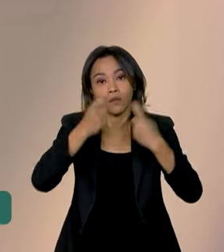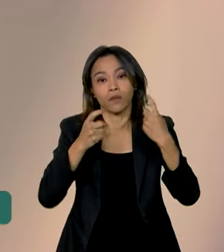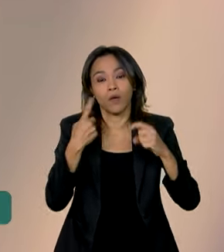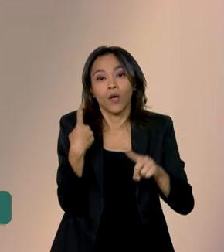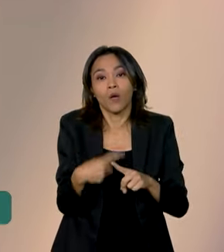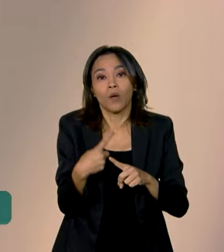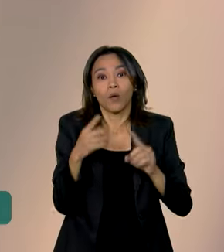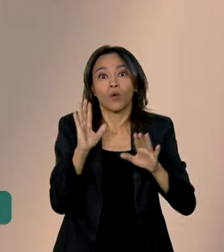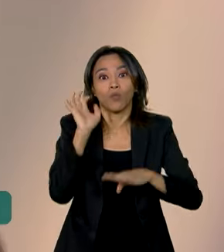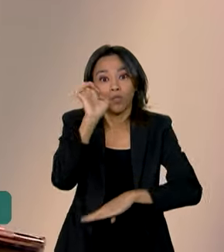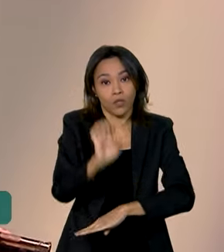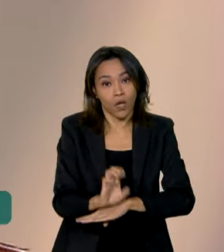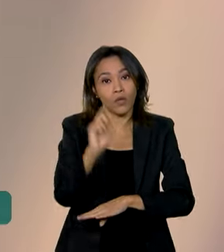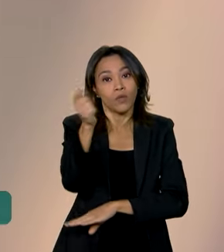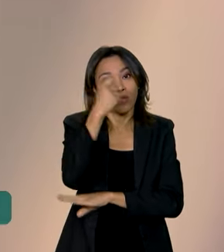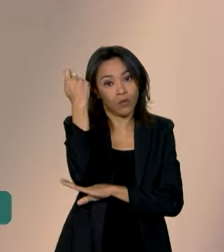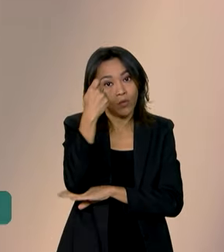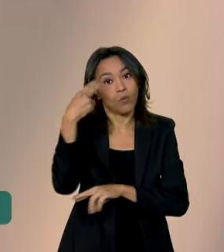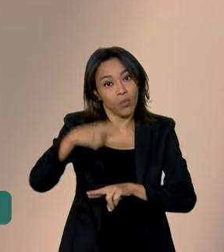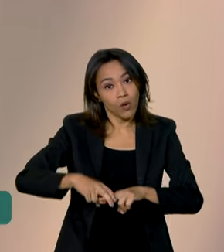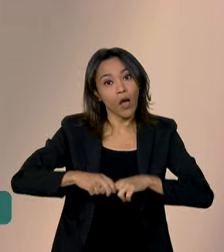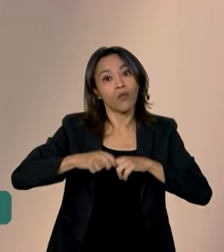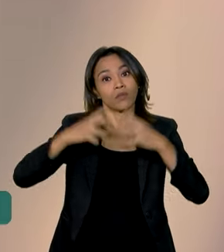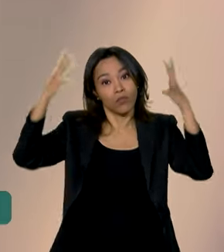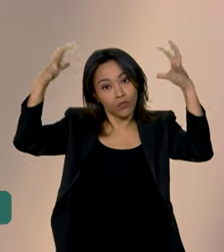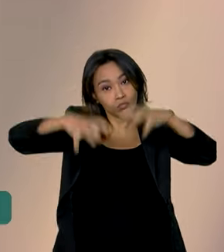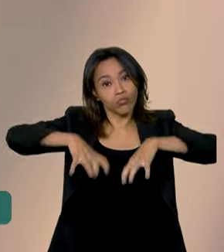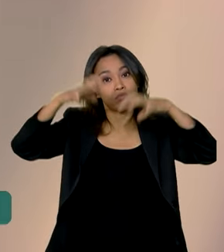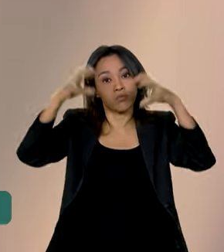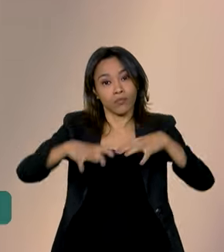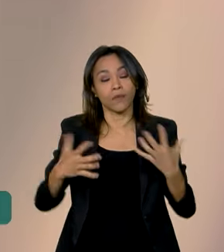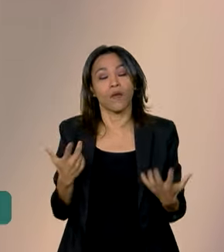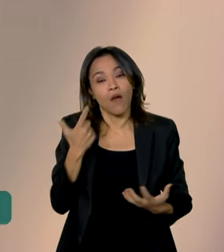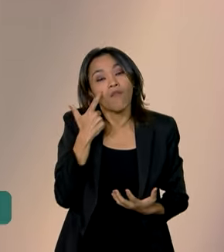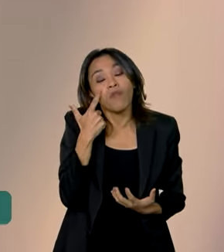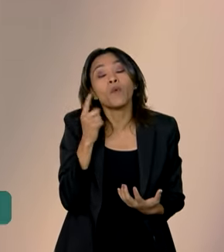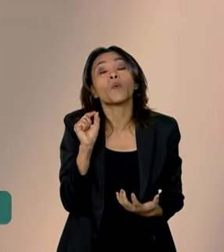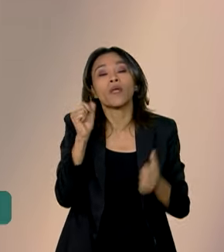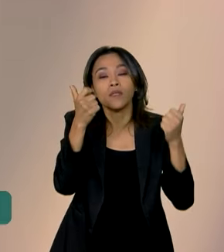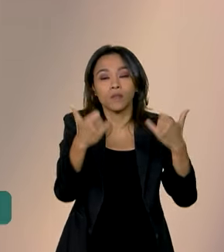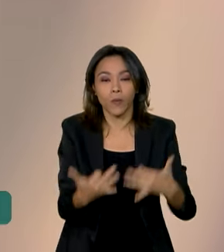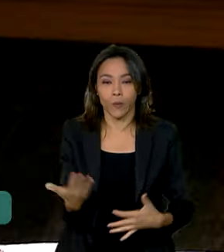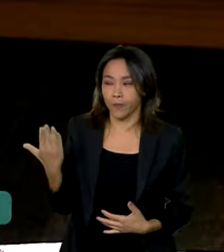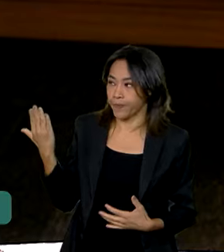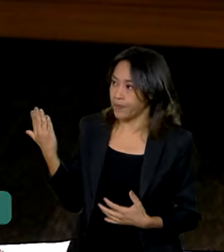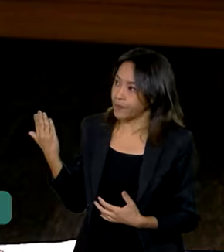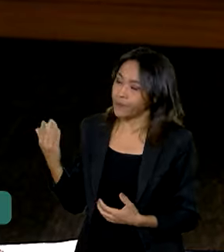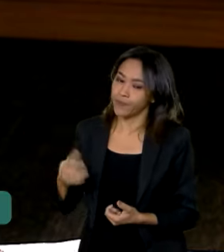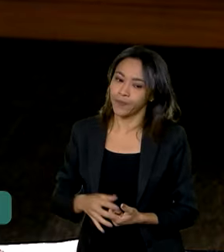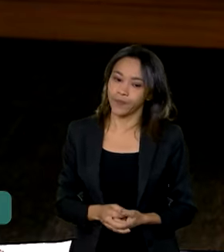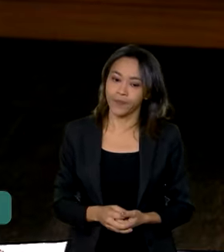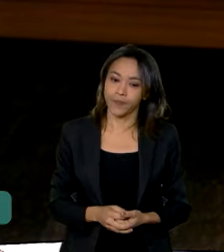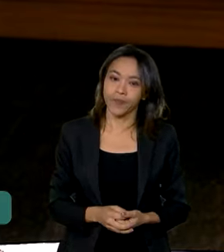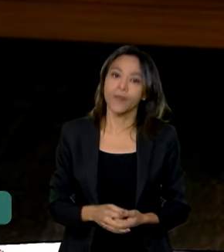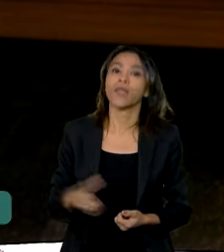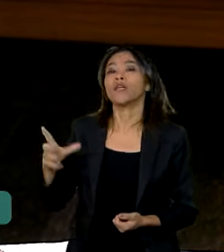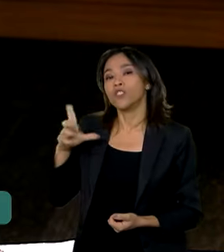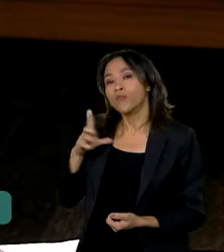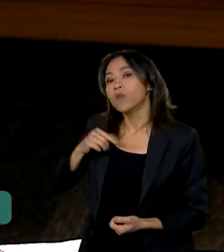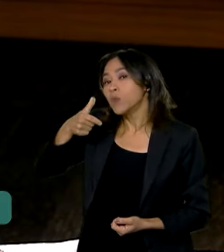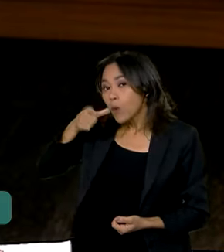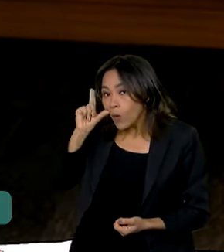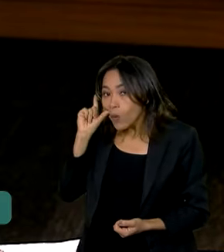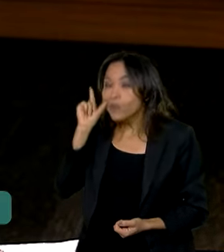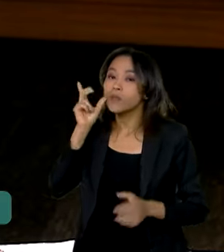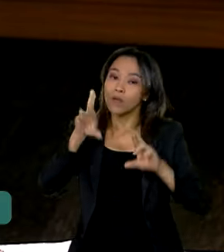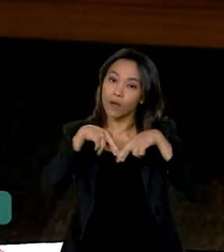com o Rio Grande do Sul devido à situação lá no local. Vamos ver o que o ministro disse sobre isso. Nós tivemos uma reunião ontem